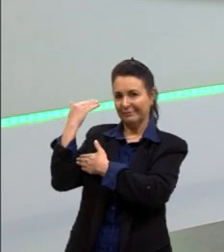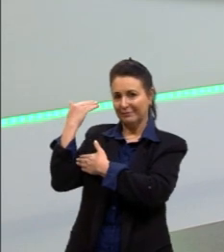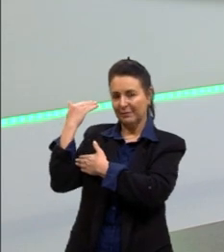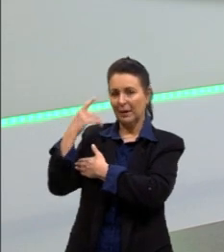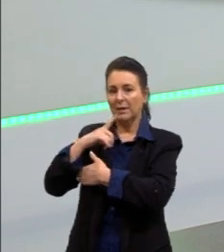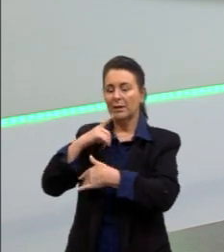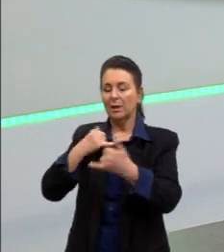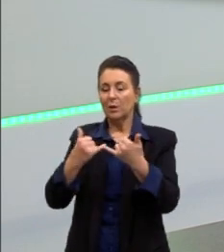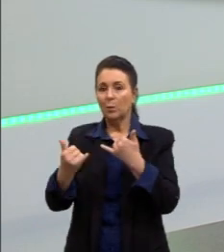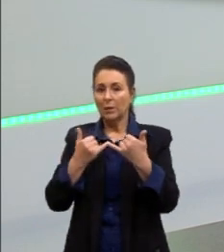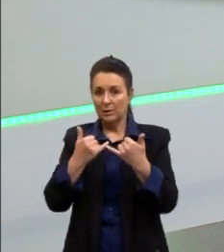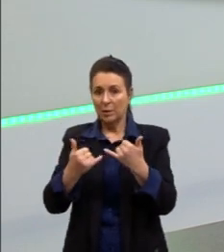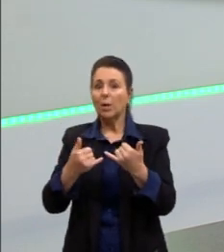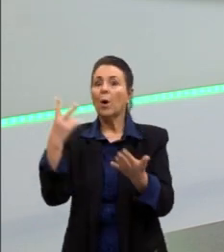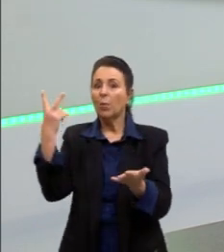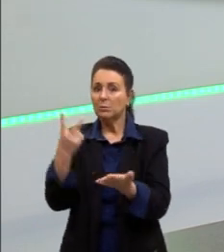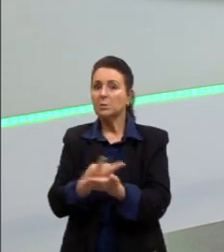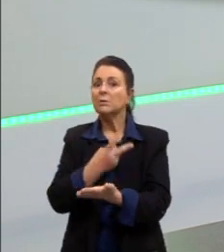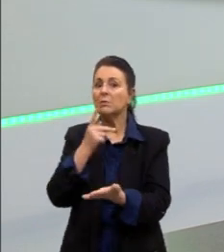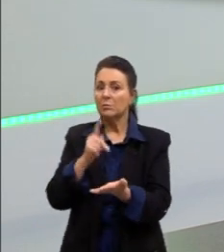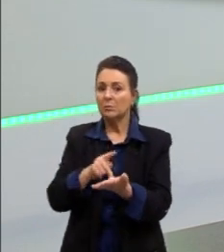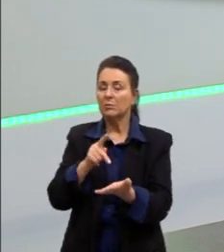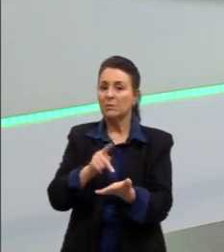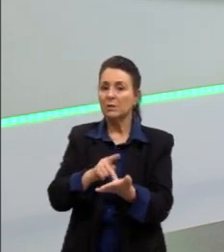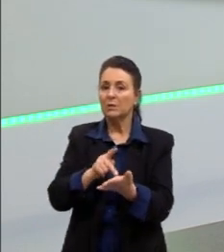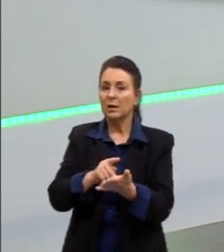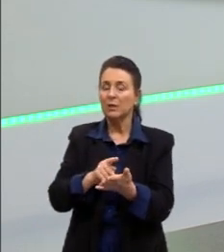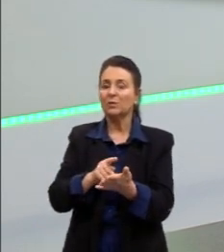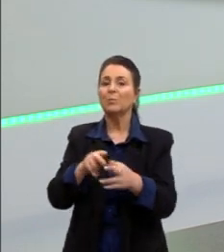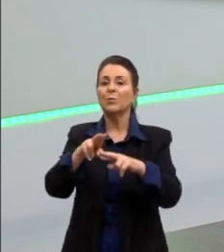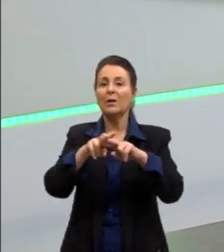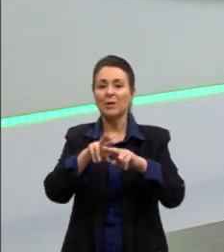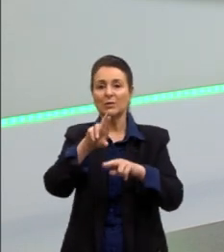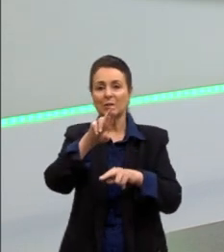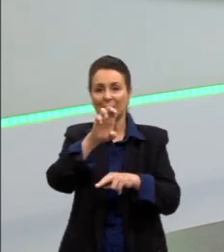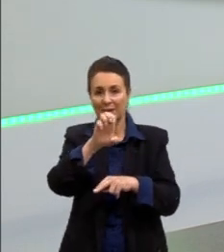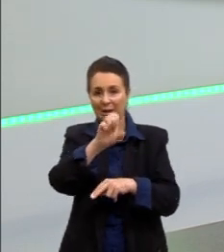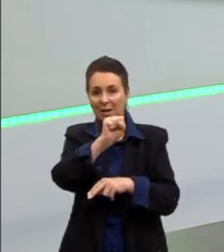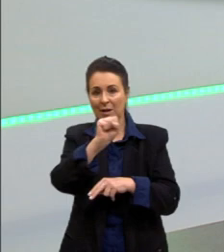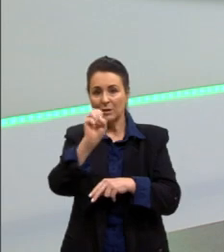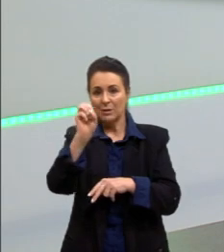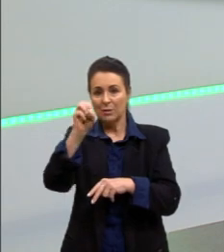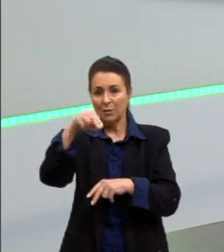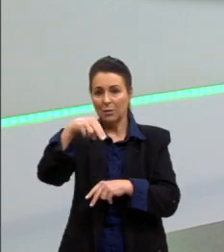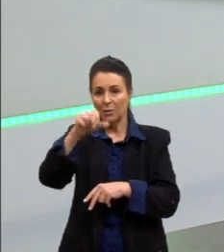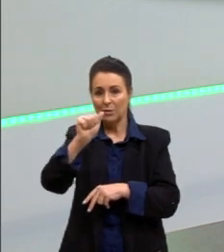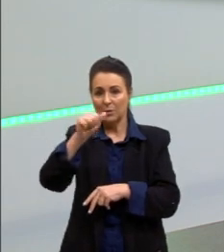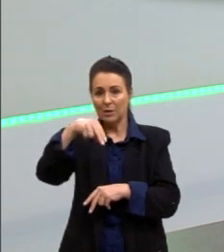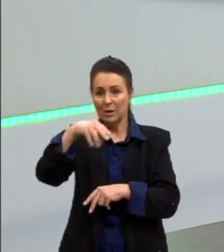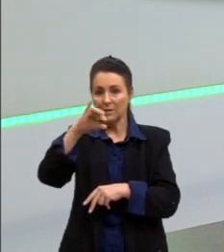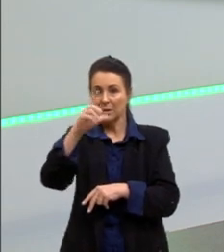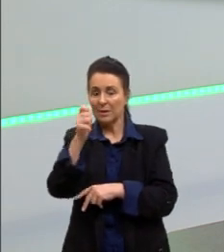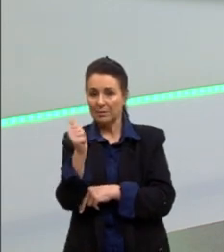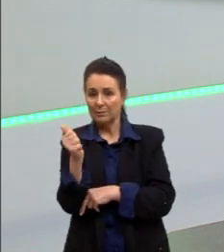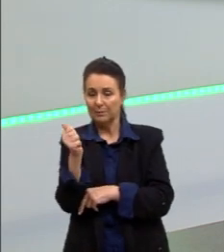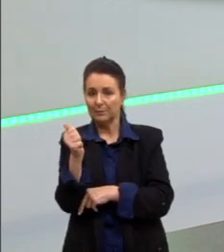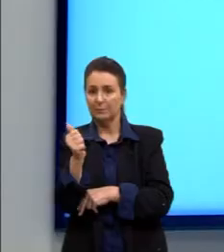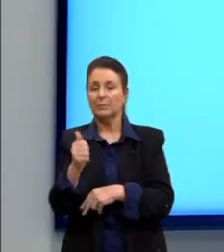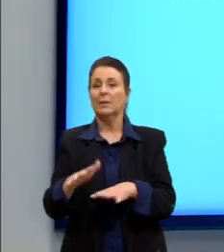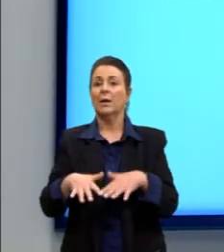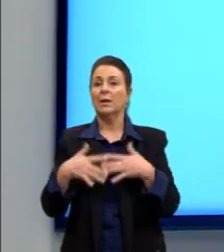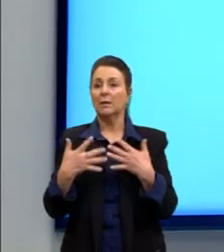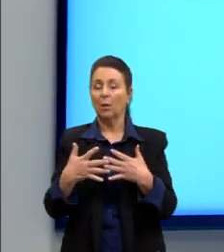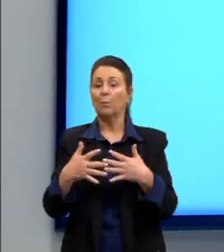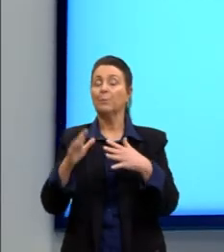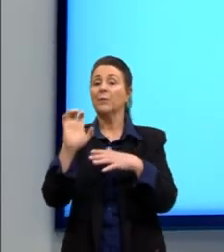a gente tem um exemplo real do acontecimento da ressonância bom então só para finalizar um exercício